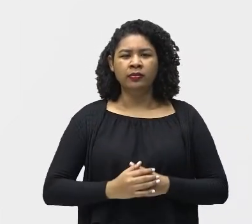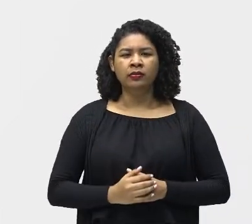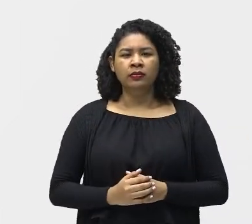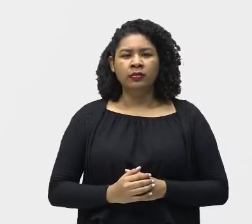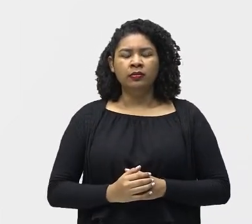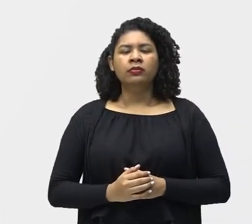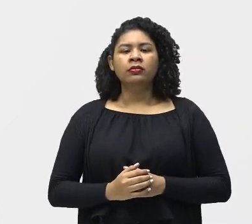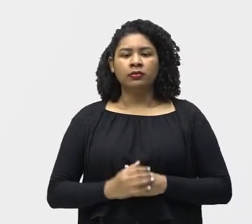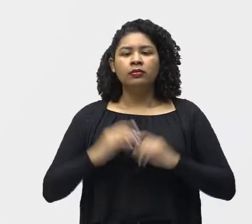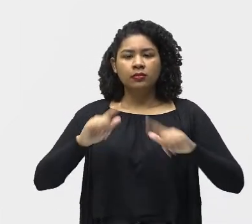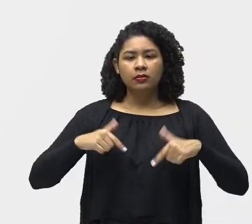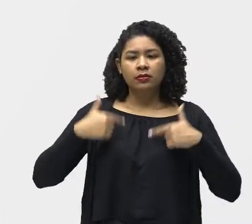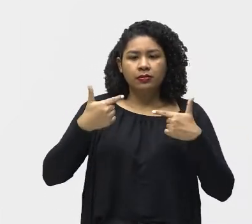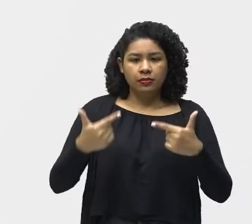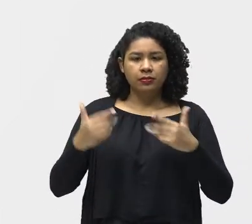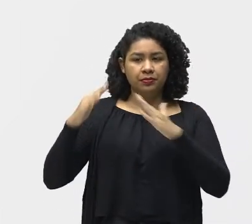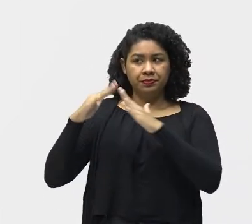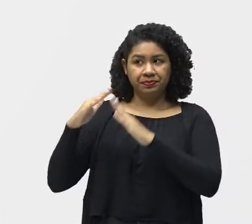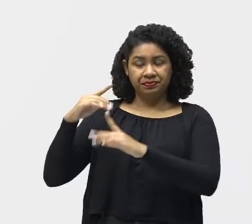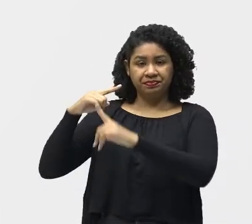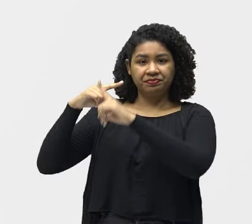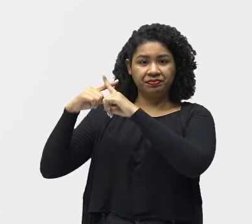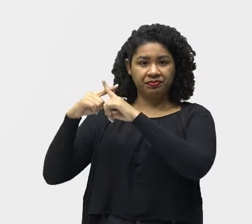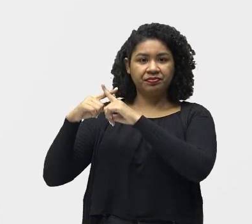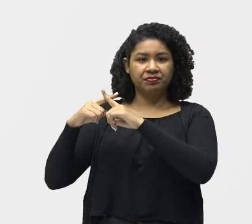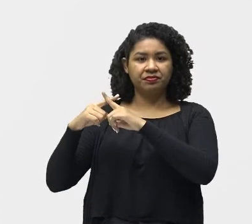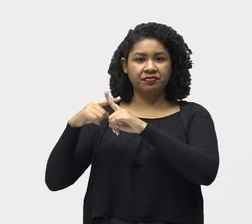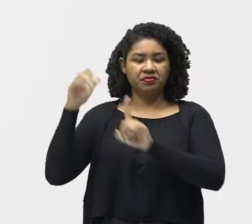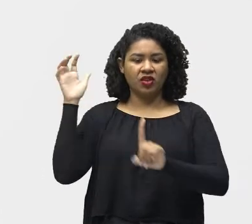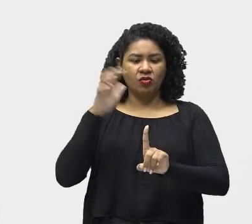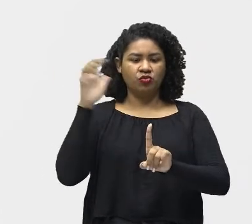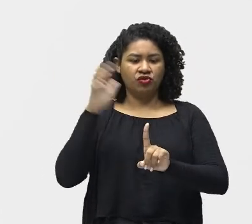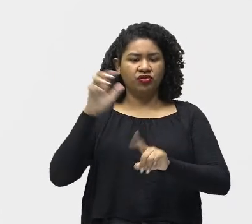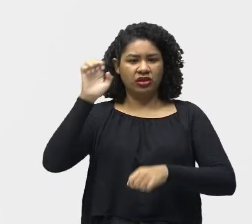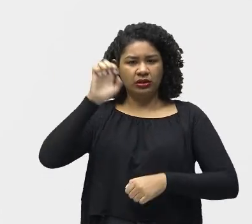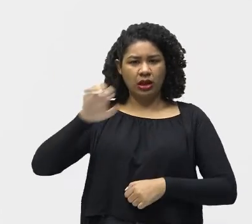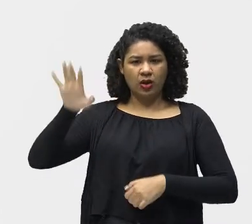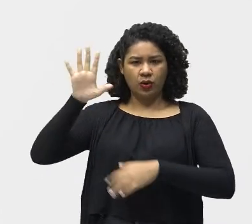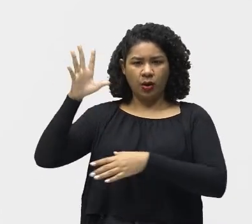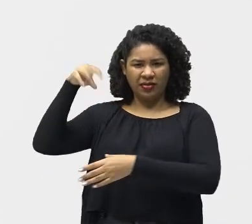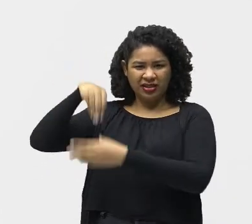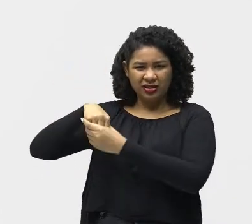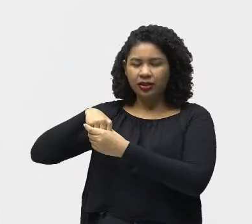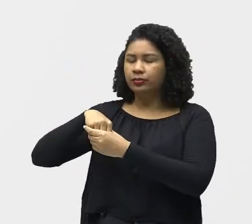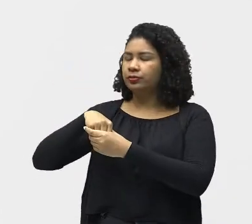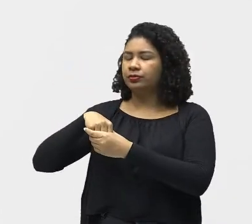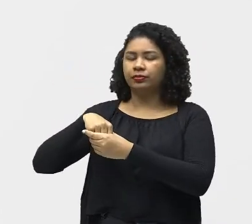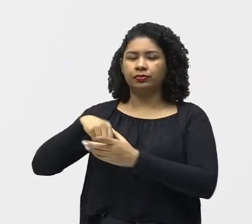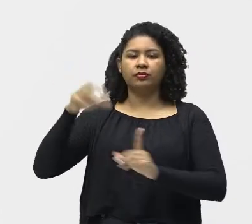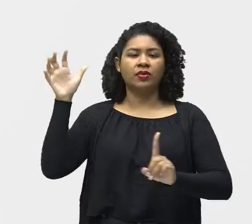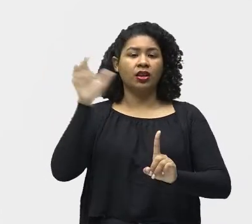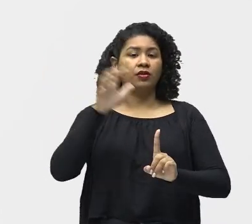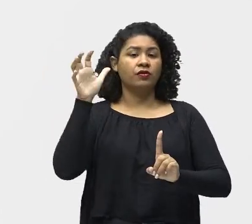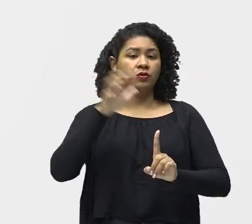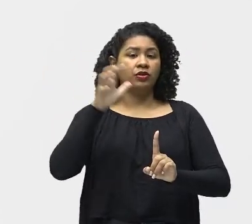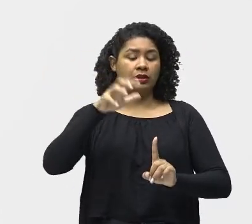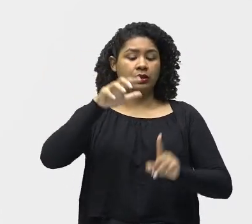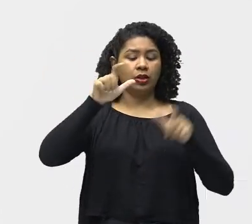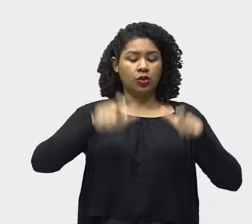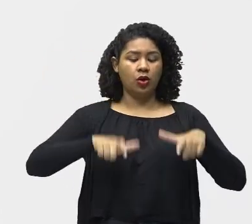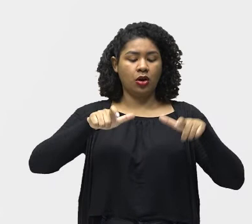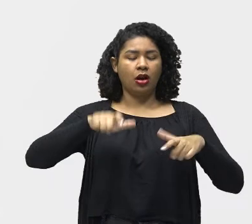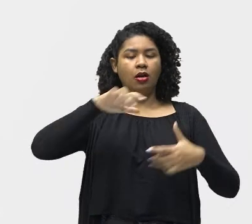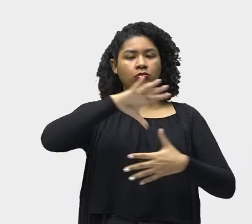tomadas Pela igreja Não seriam sentidas Apenas na Europa Como vimos Elas também influenciariam As